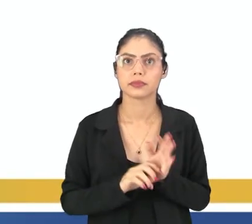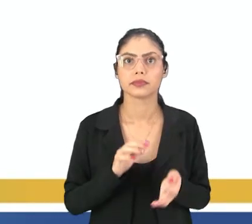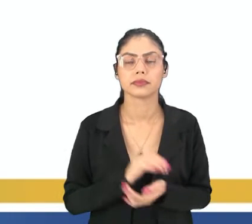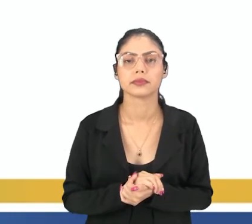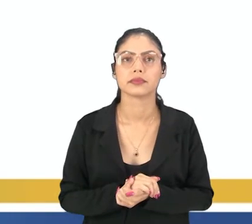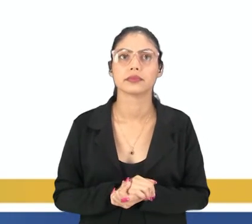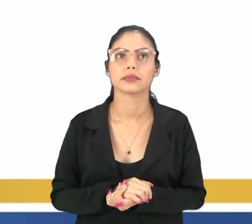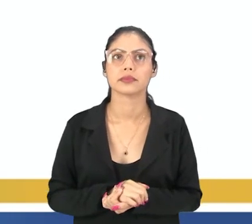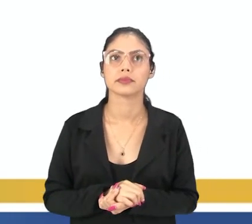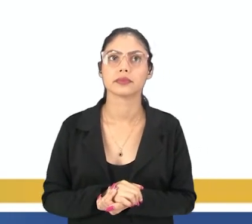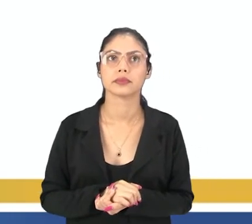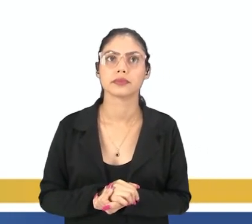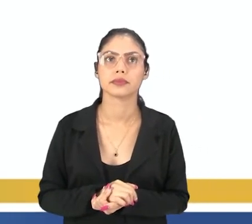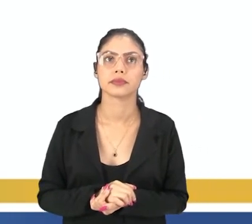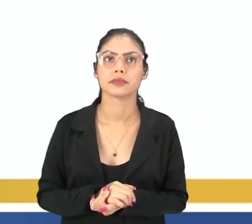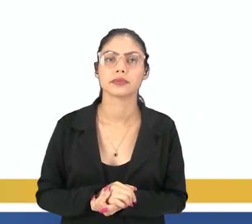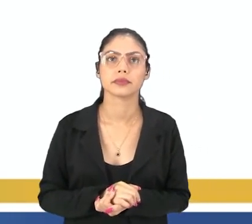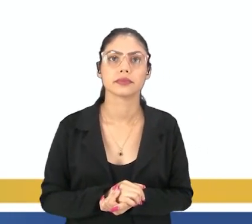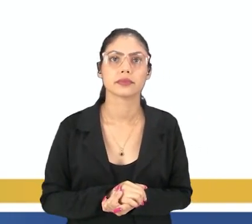Isso mesmo